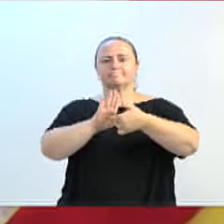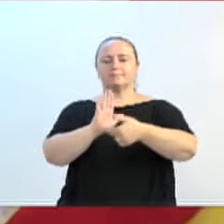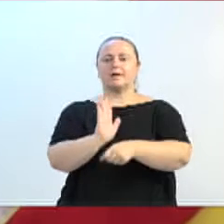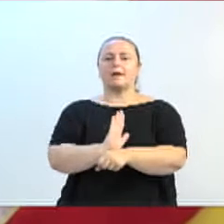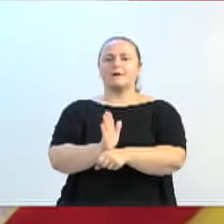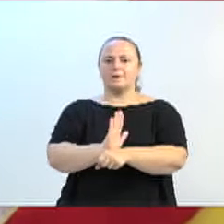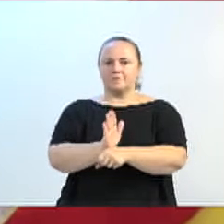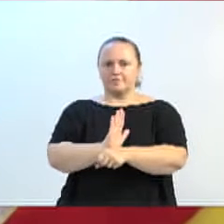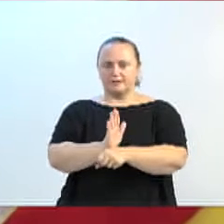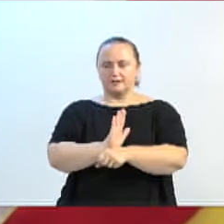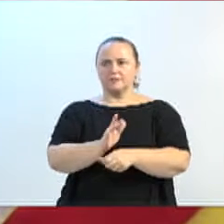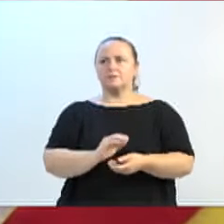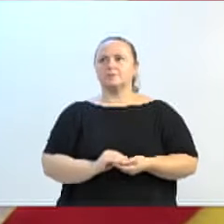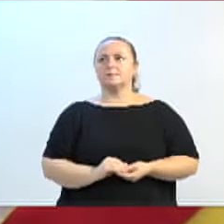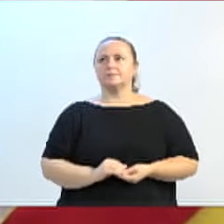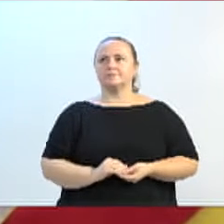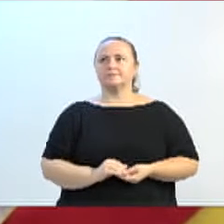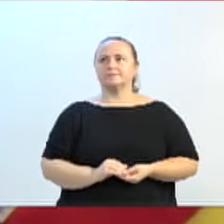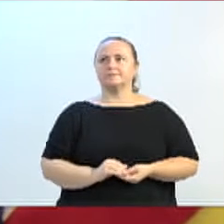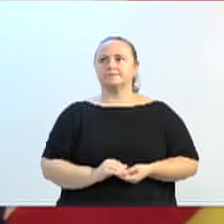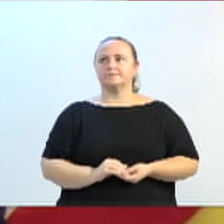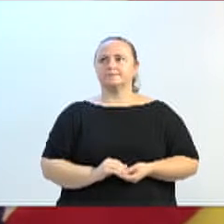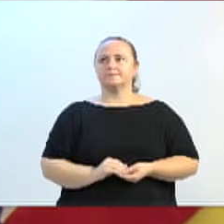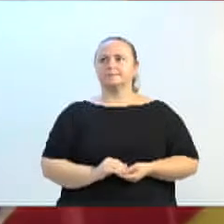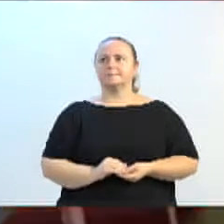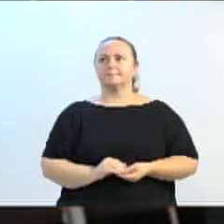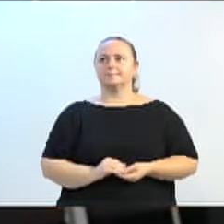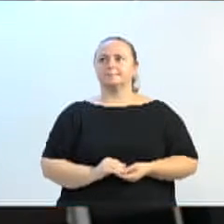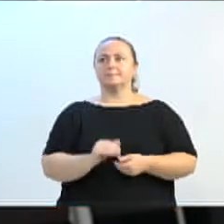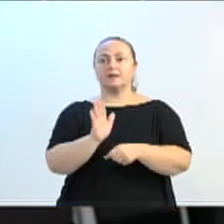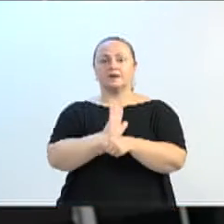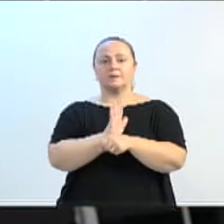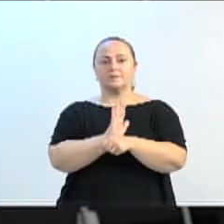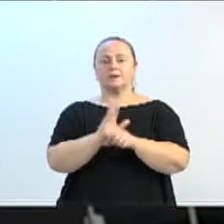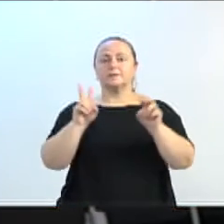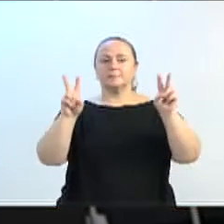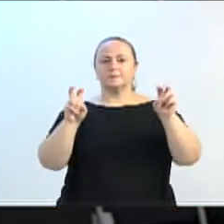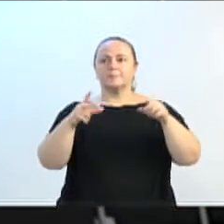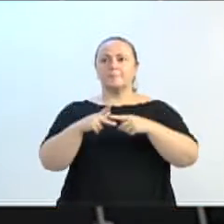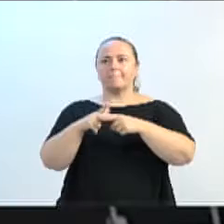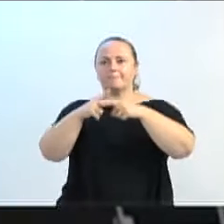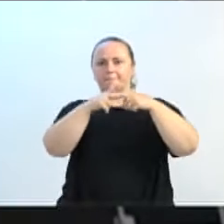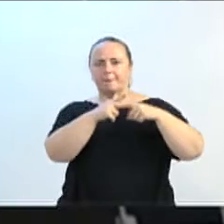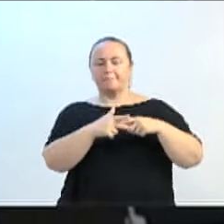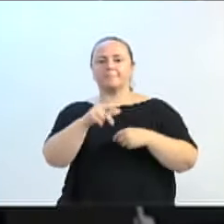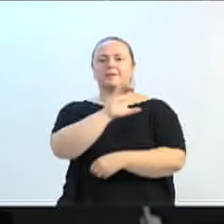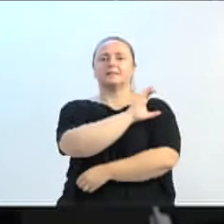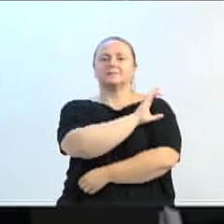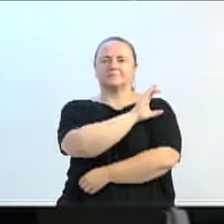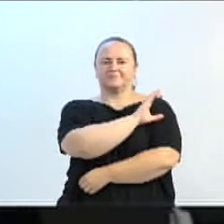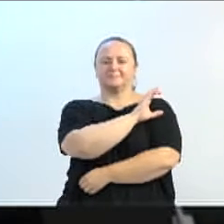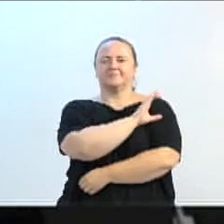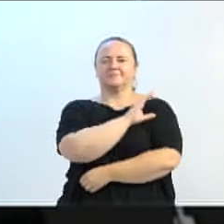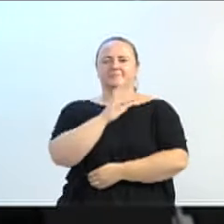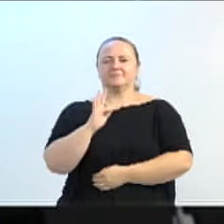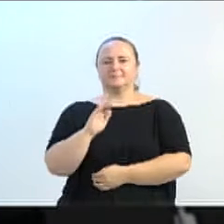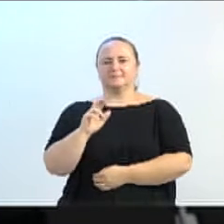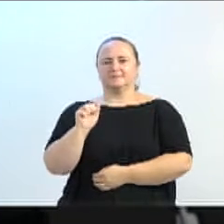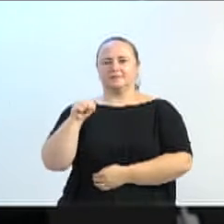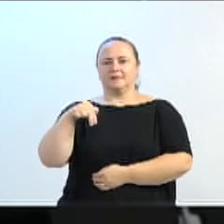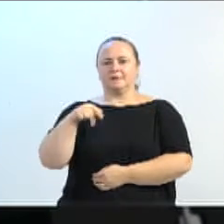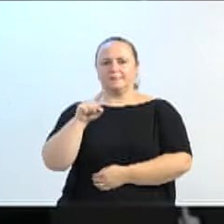para mostrar, por gentileza, sobre a reforma do CI Franz Voles. Está ali o início da obra,